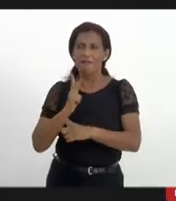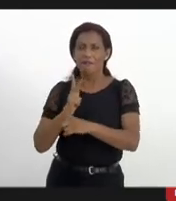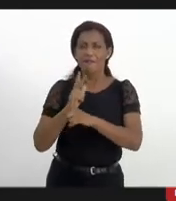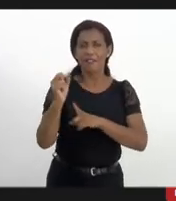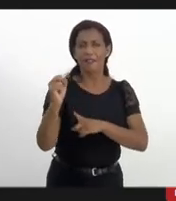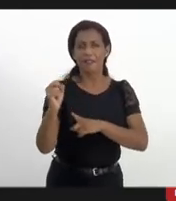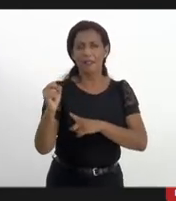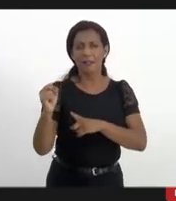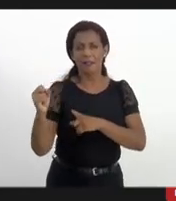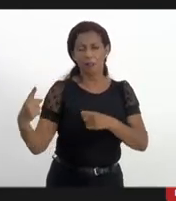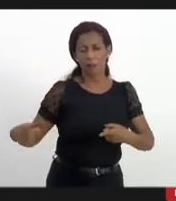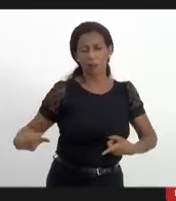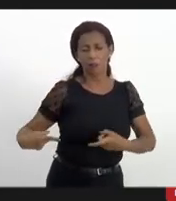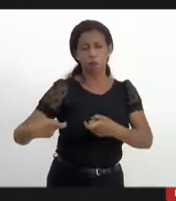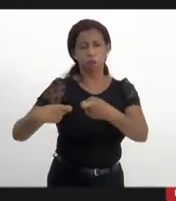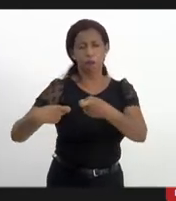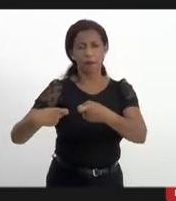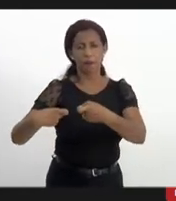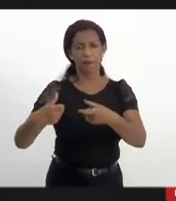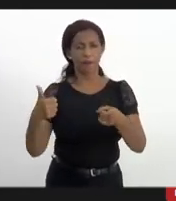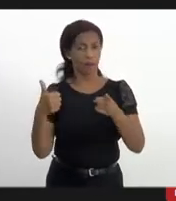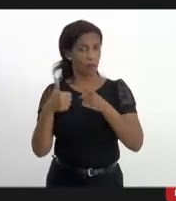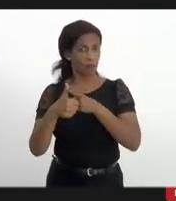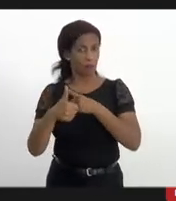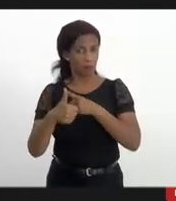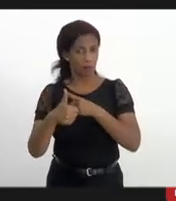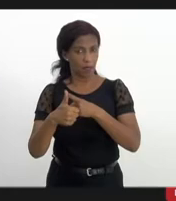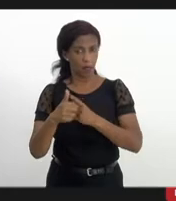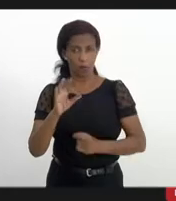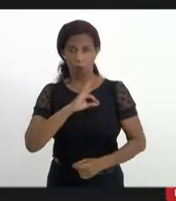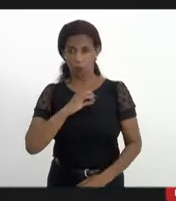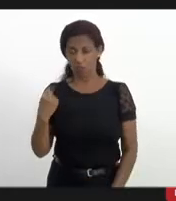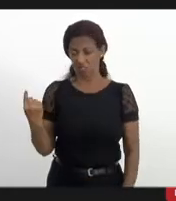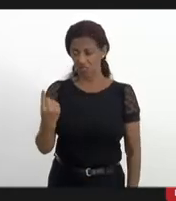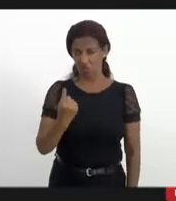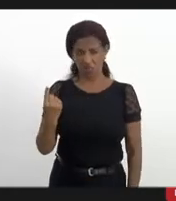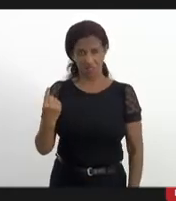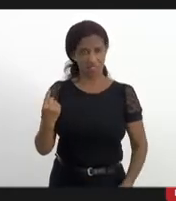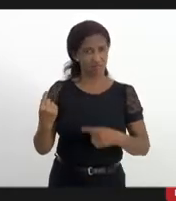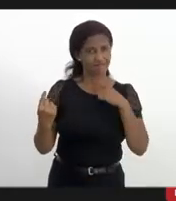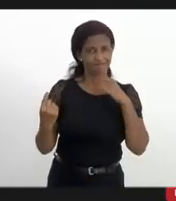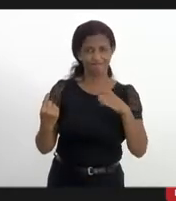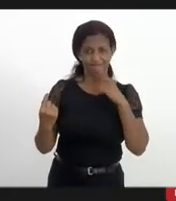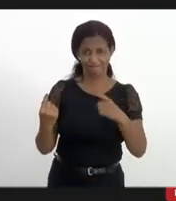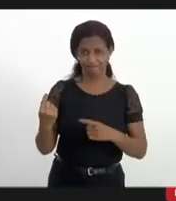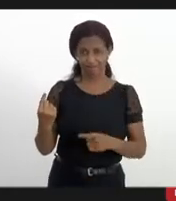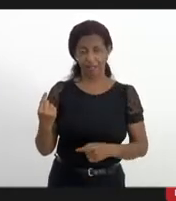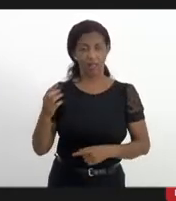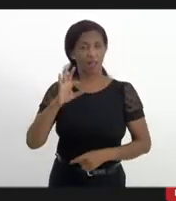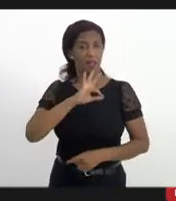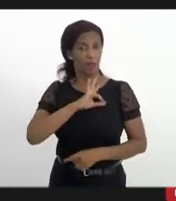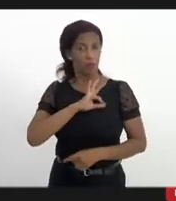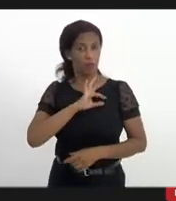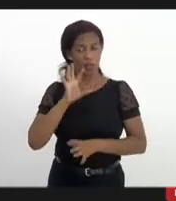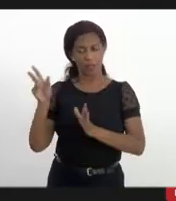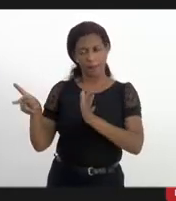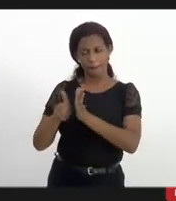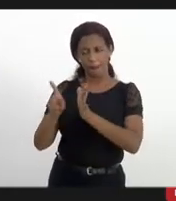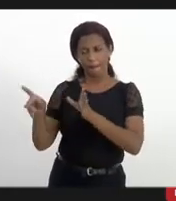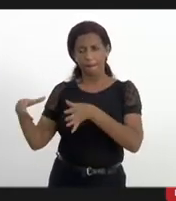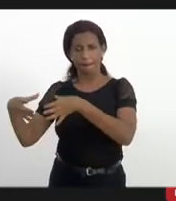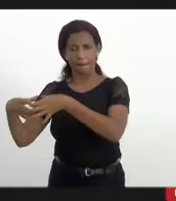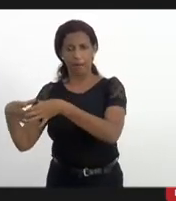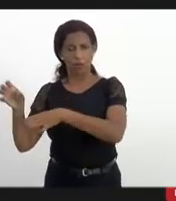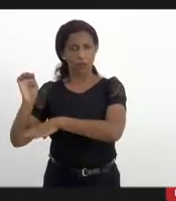essa batalha? Primeiro, sou convicto de que a polícia sozinha não vence essa guerra. A polícia é parte de um instrumento do estado, no